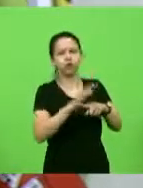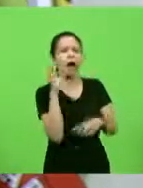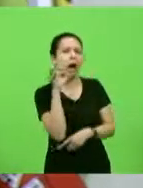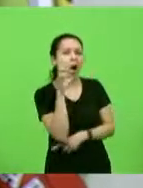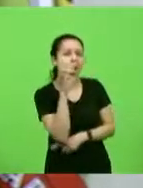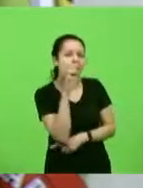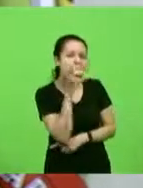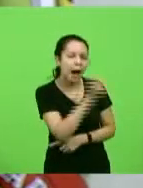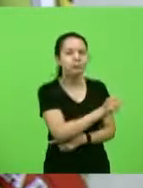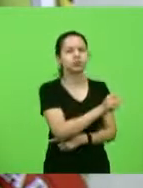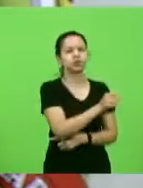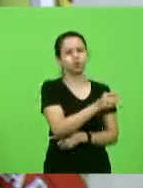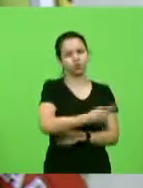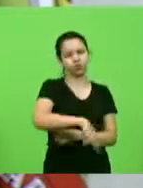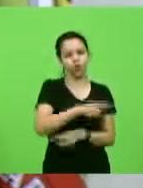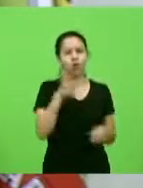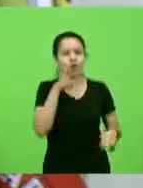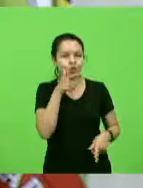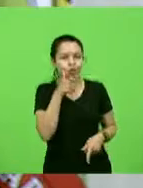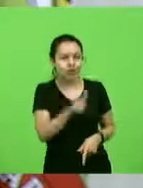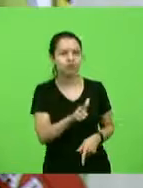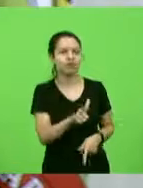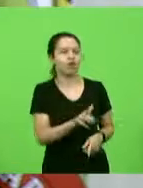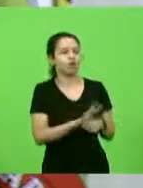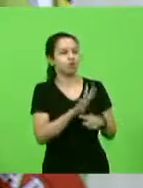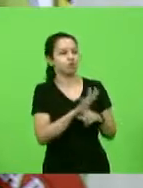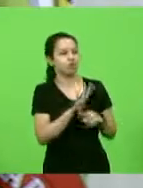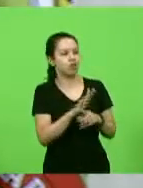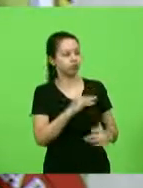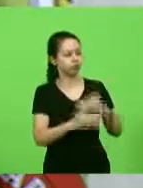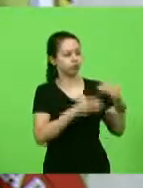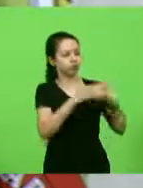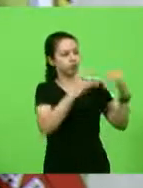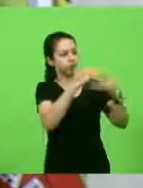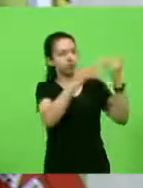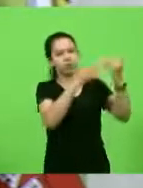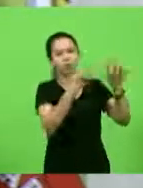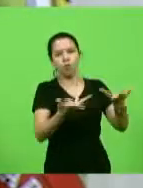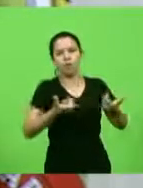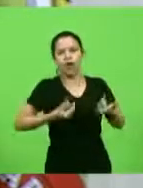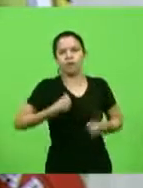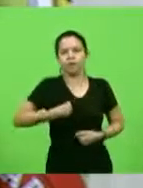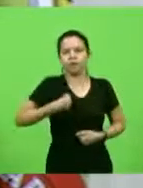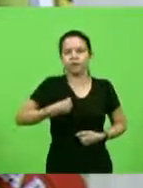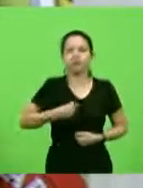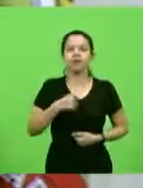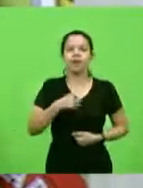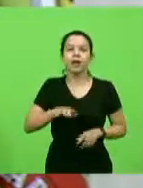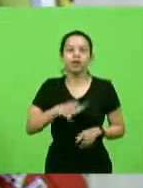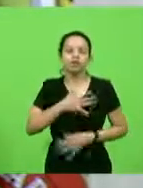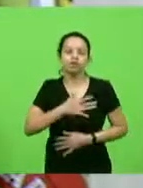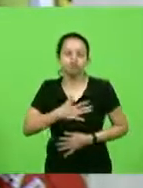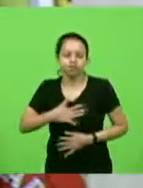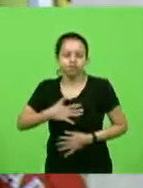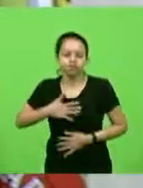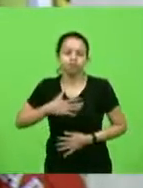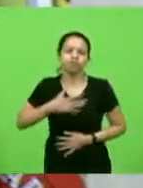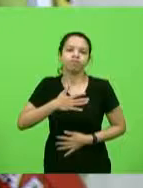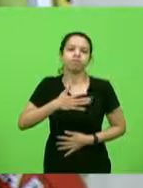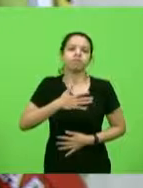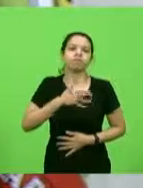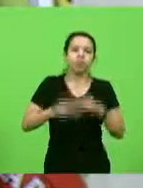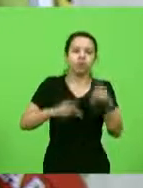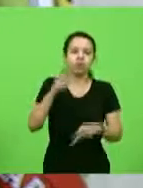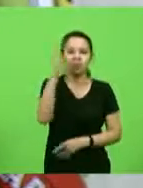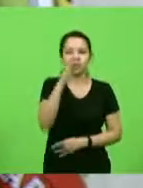tenhamos mais um equipamento para ajudar no desenvolvimento, na qualidade de vida e no bem-estar do nosso povo brasileiro,